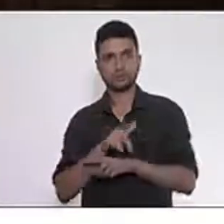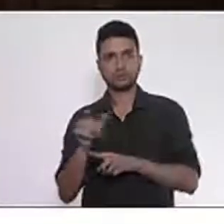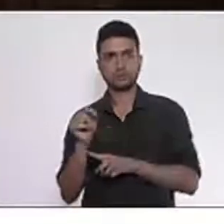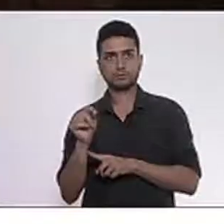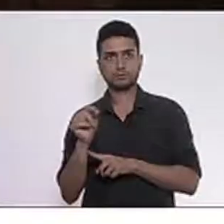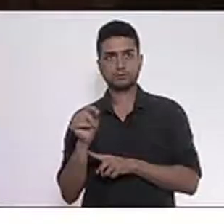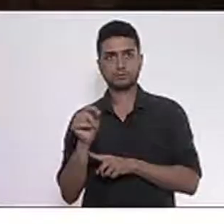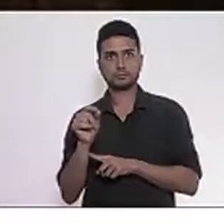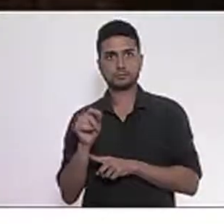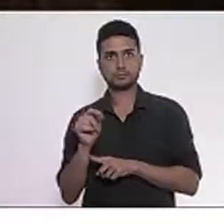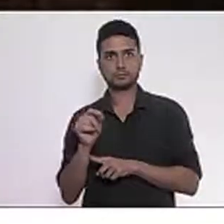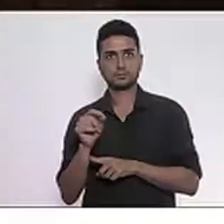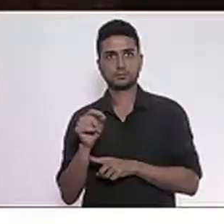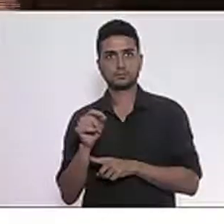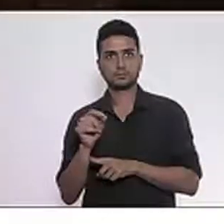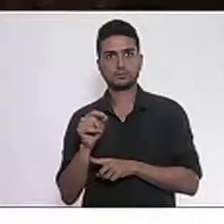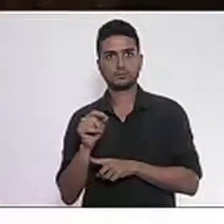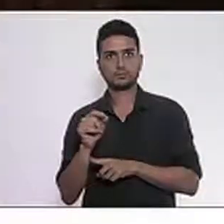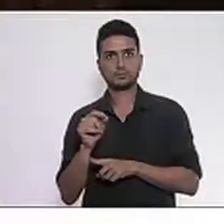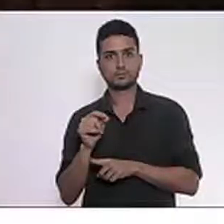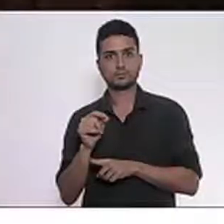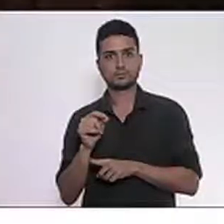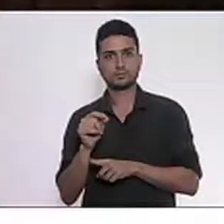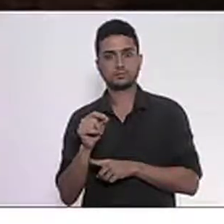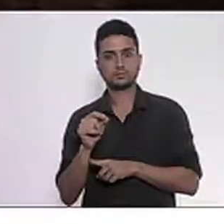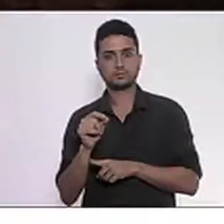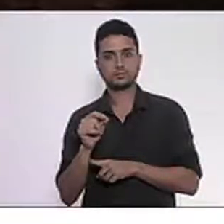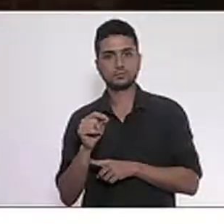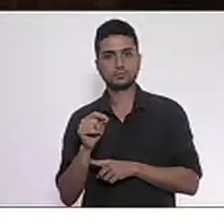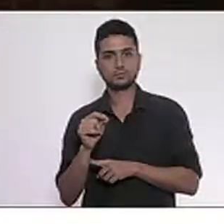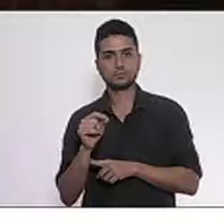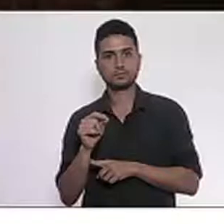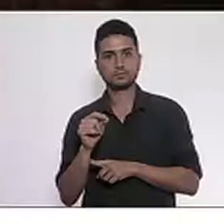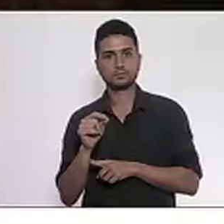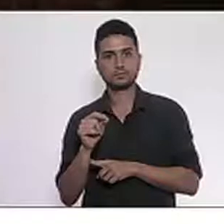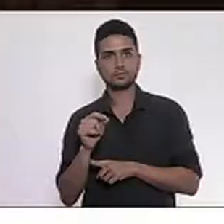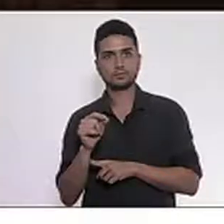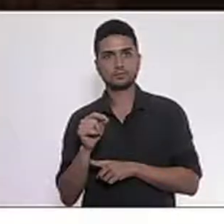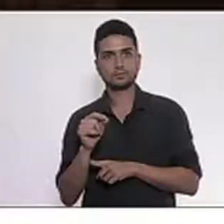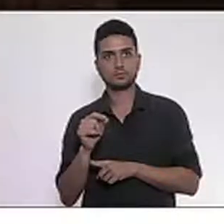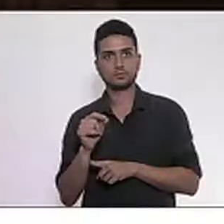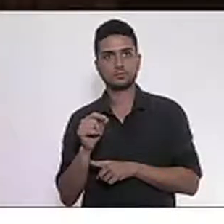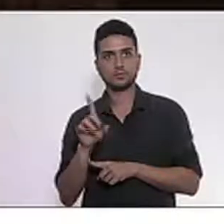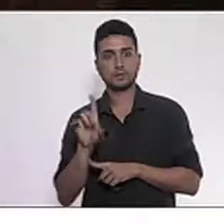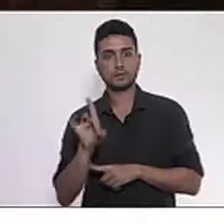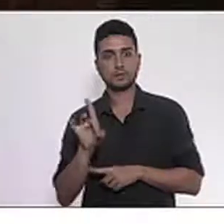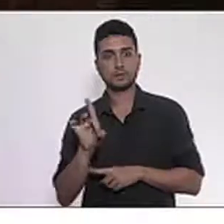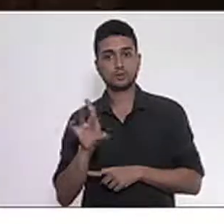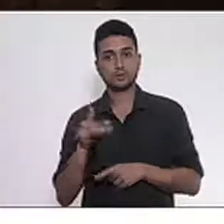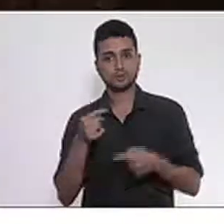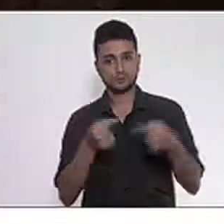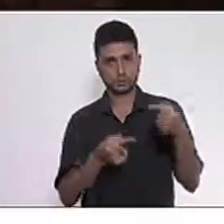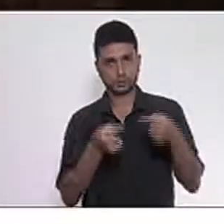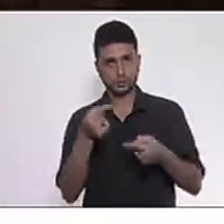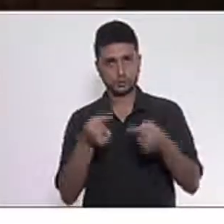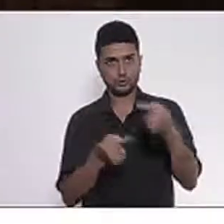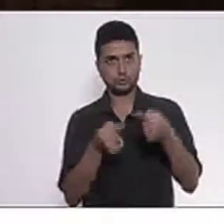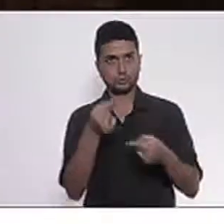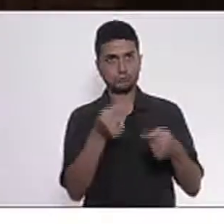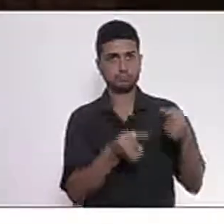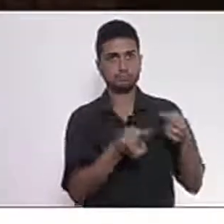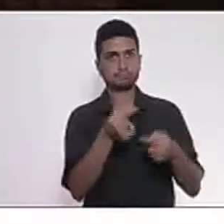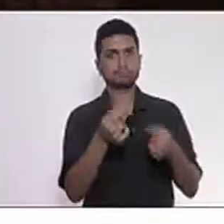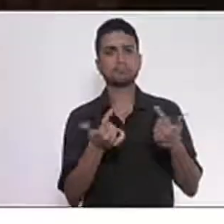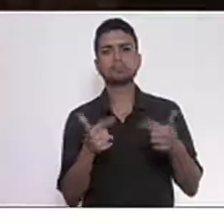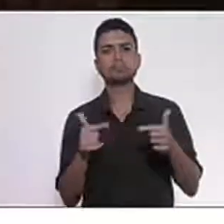E aí, vou para os jornais, são só discussões sem